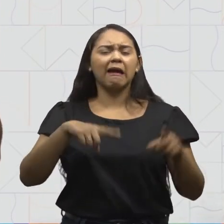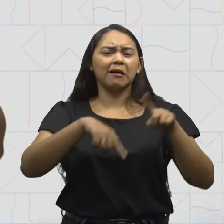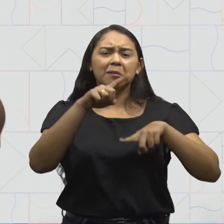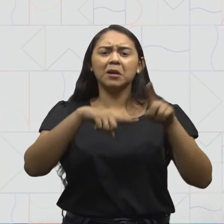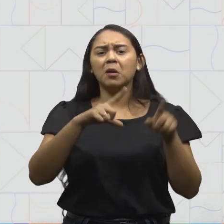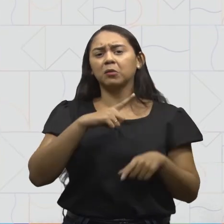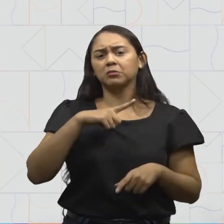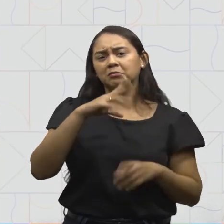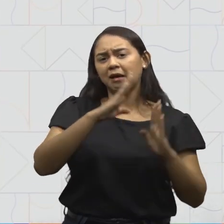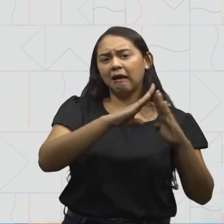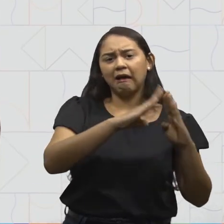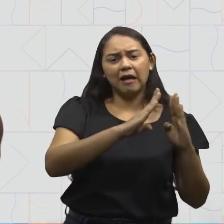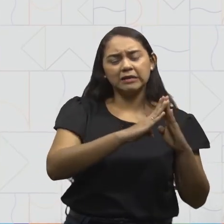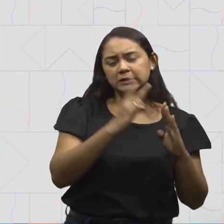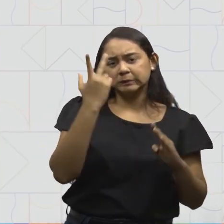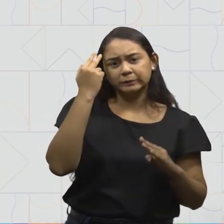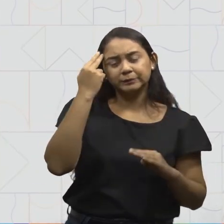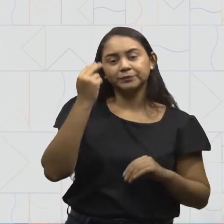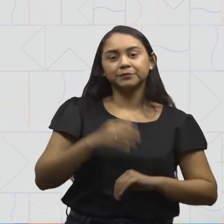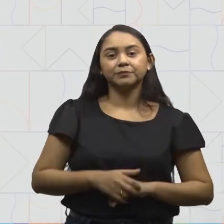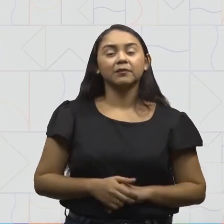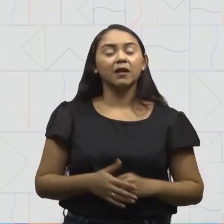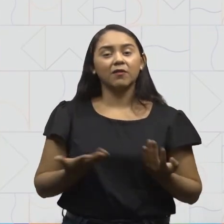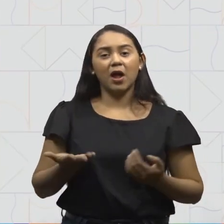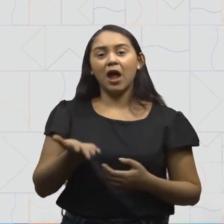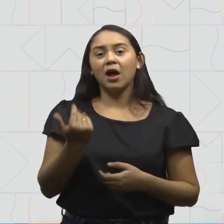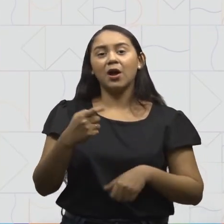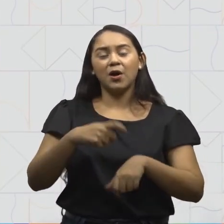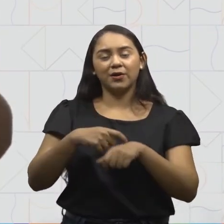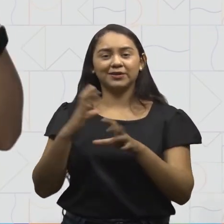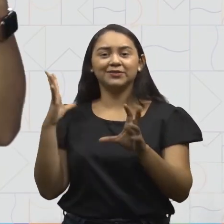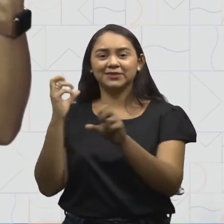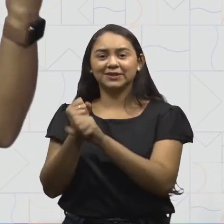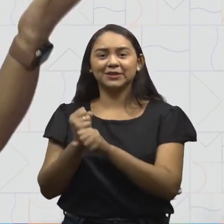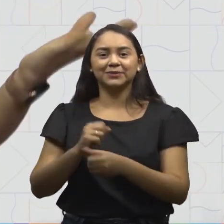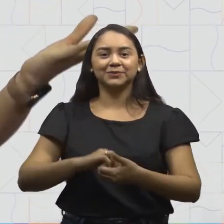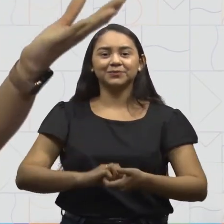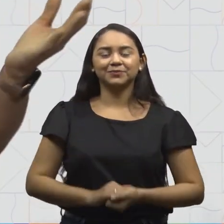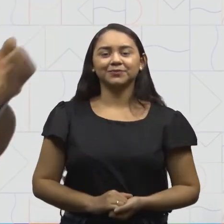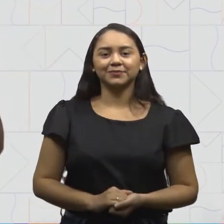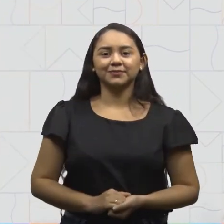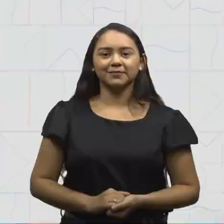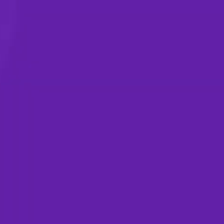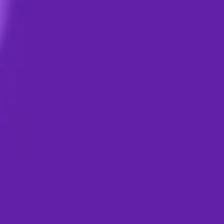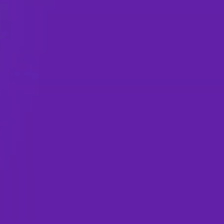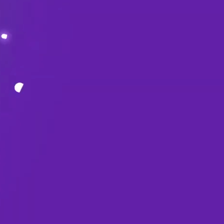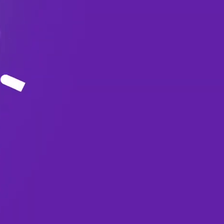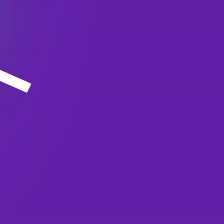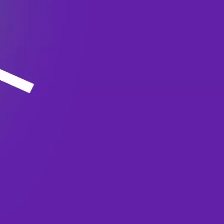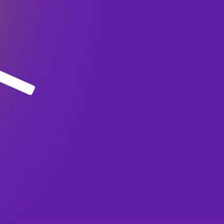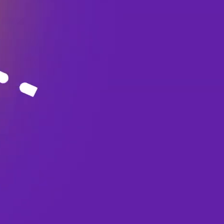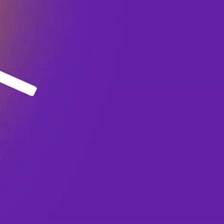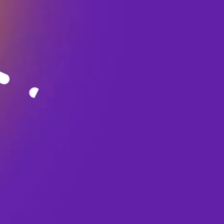materiais que tem em casa. Então, vamos lá para a nossa hora da revisão.